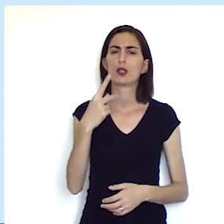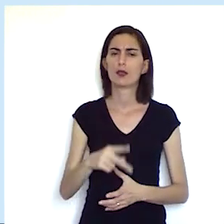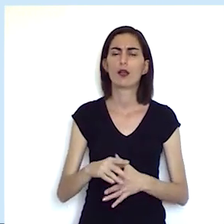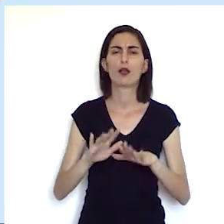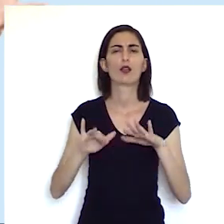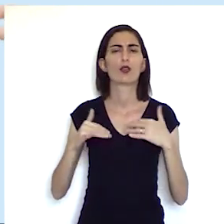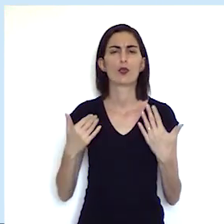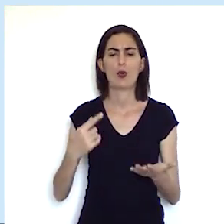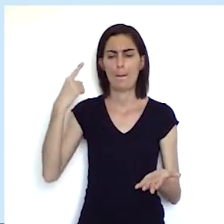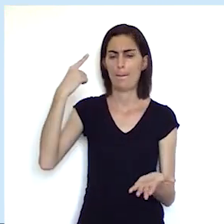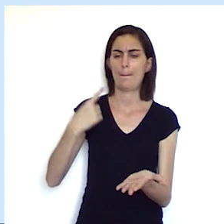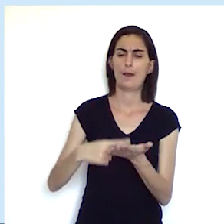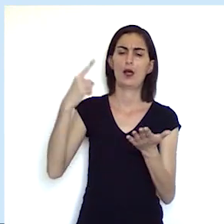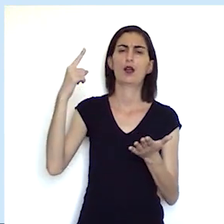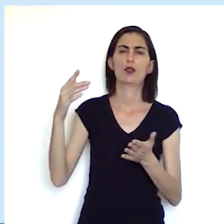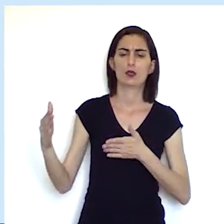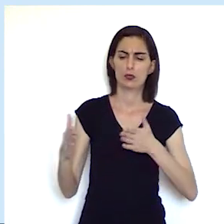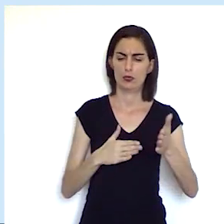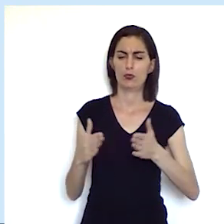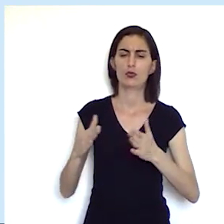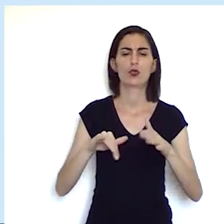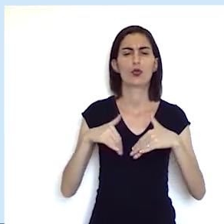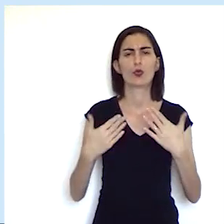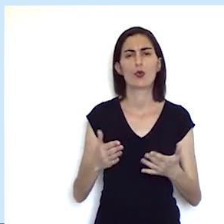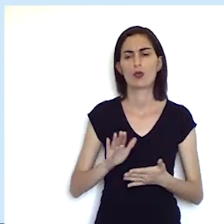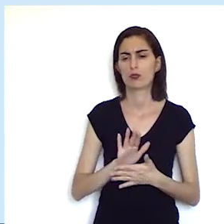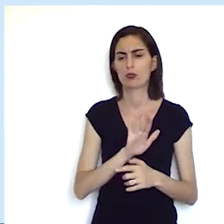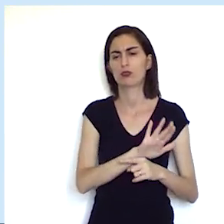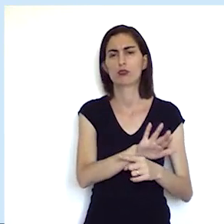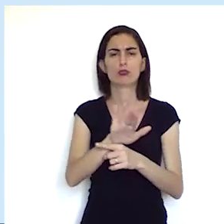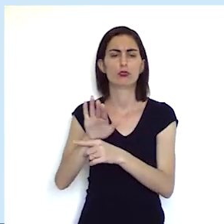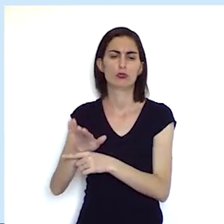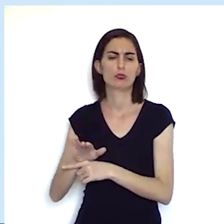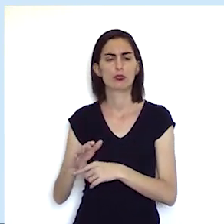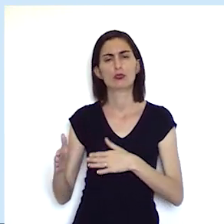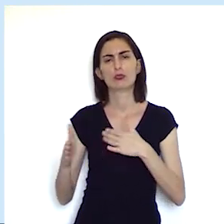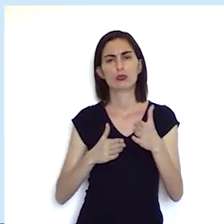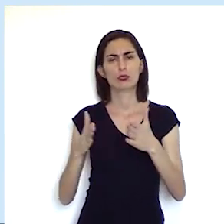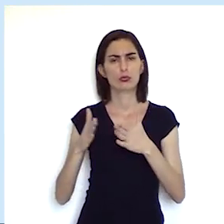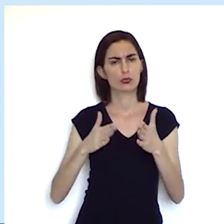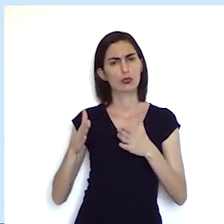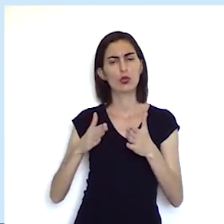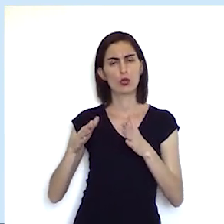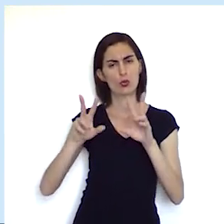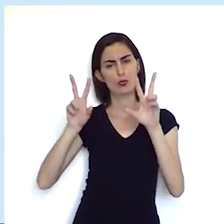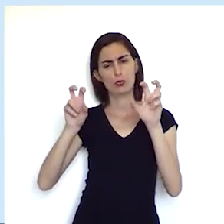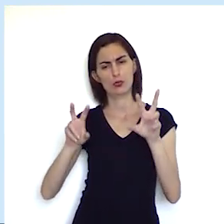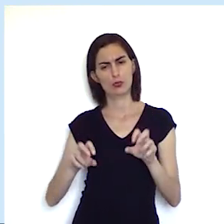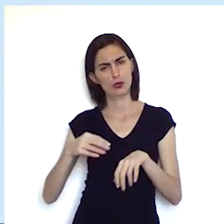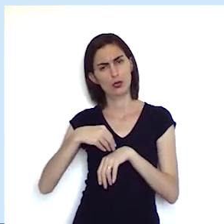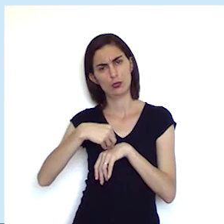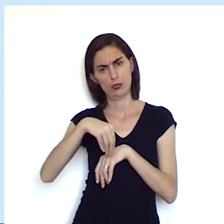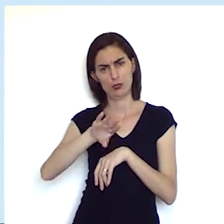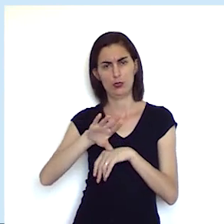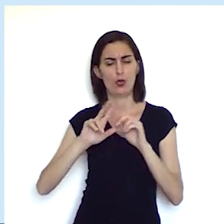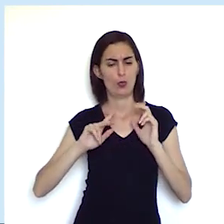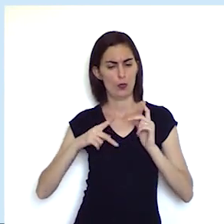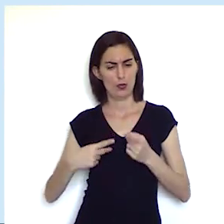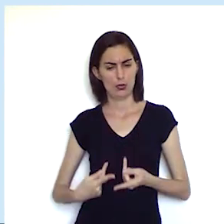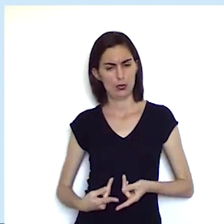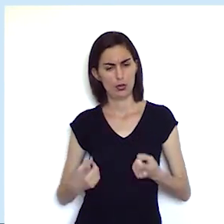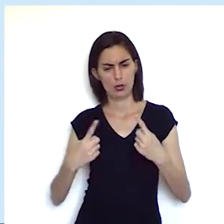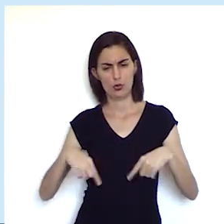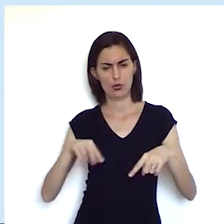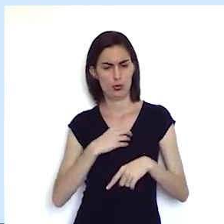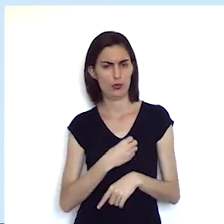o que marcou ele naquele momento quais as contribuições que aquele conteúdo traz para a história da humanidade para nossas